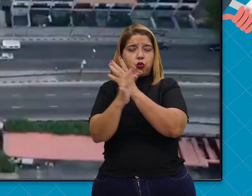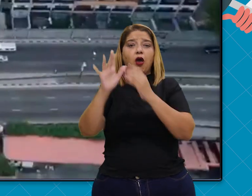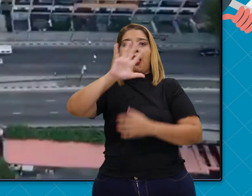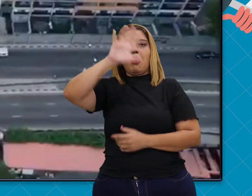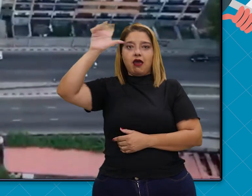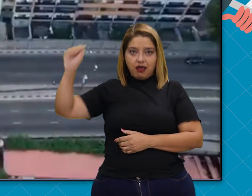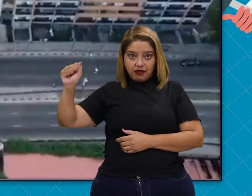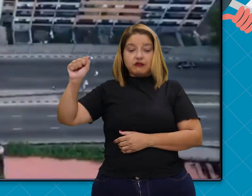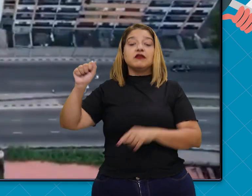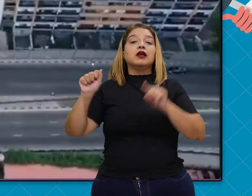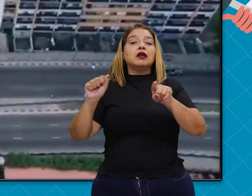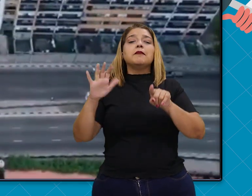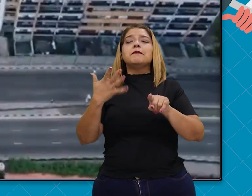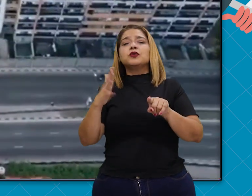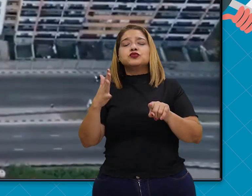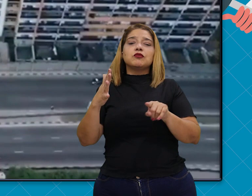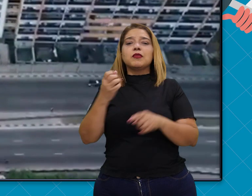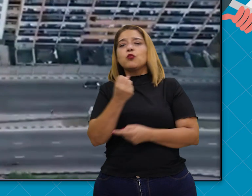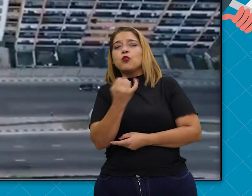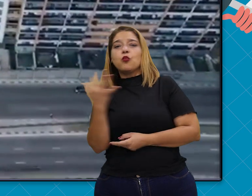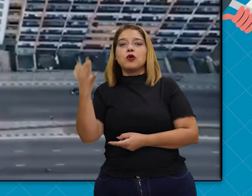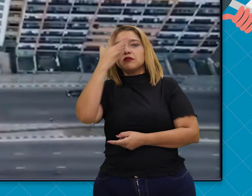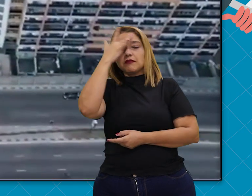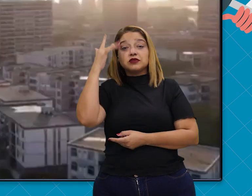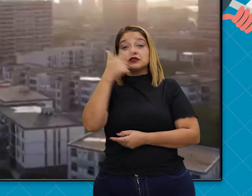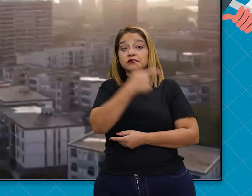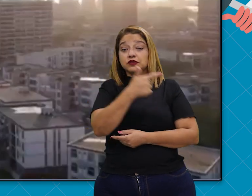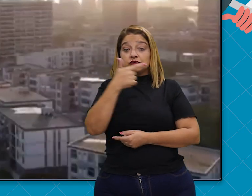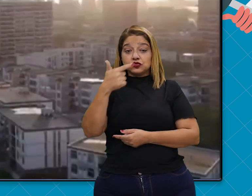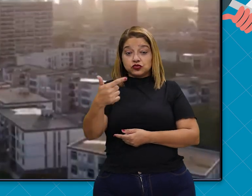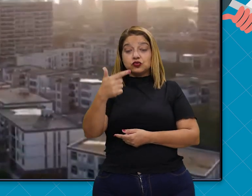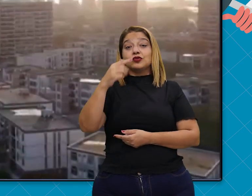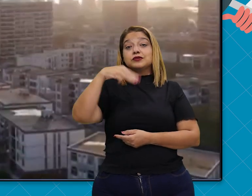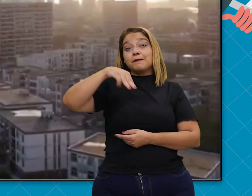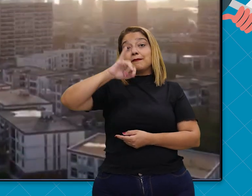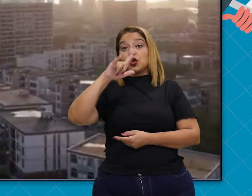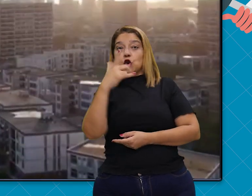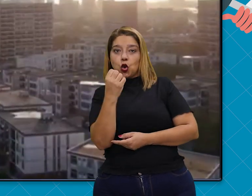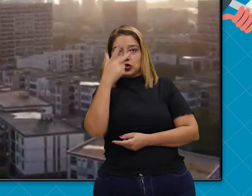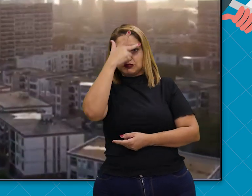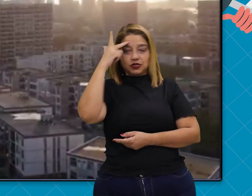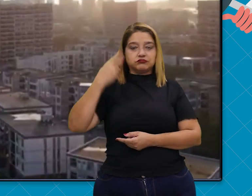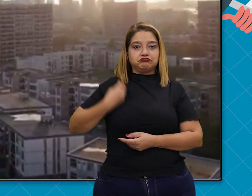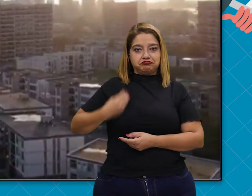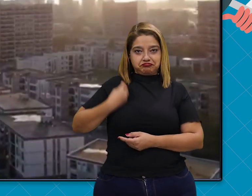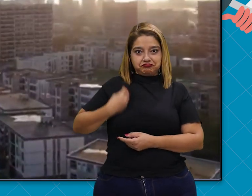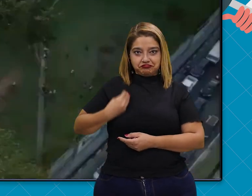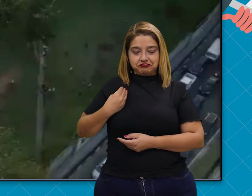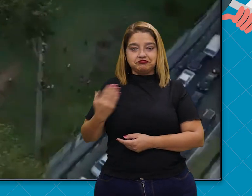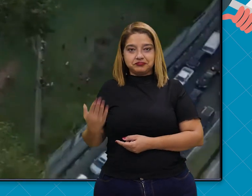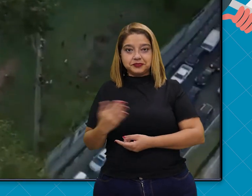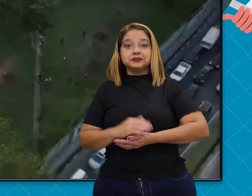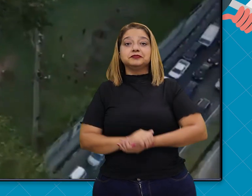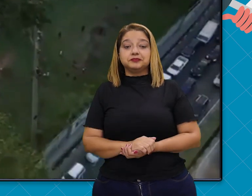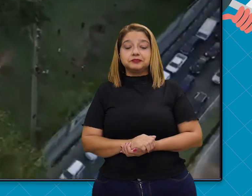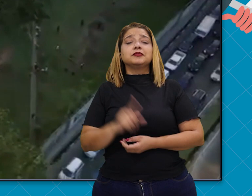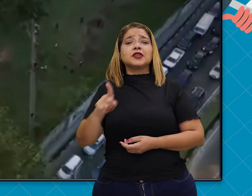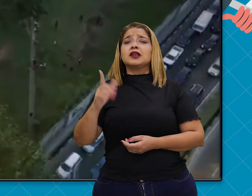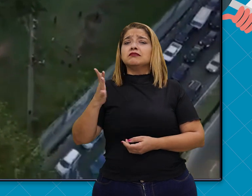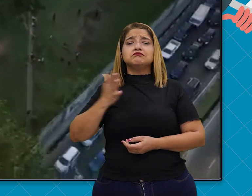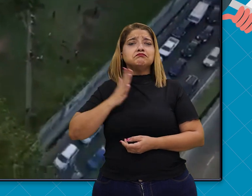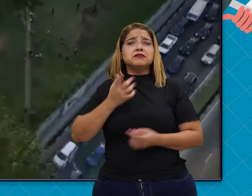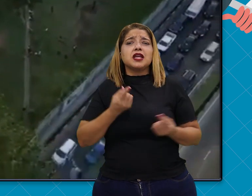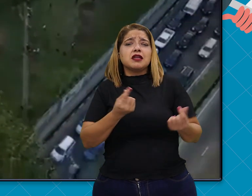E conta com uma população de mais de 22 milhões de habitantes. E tem a sua riqueza